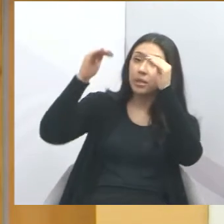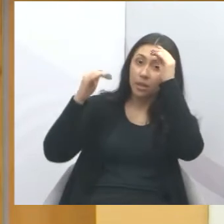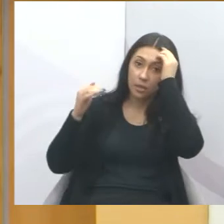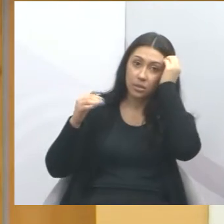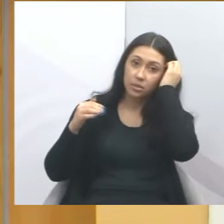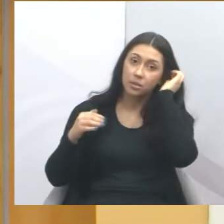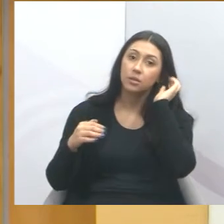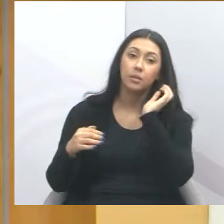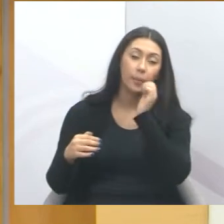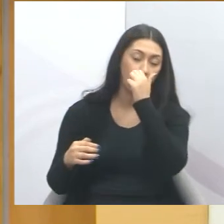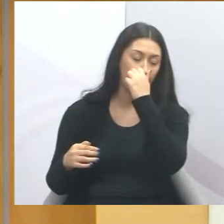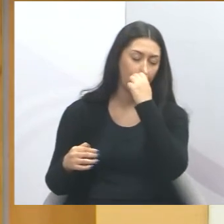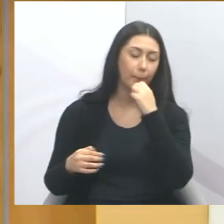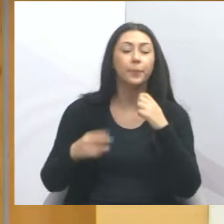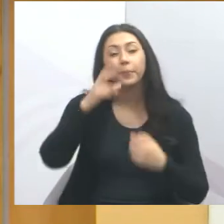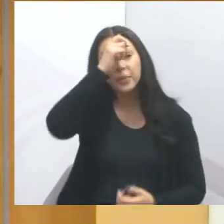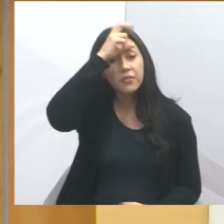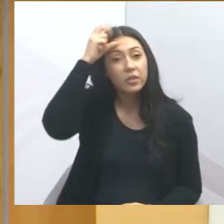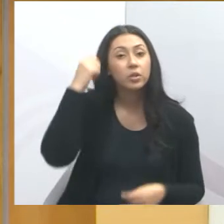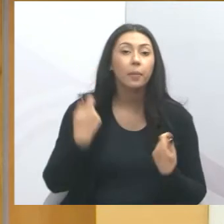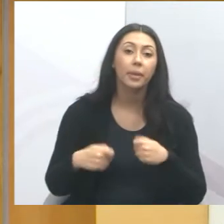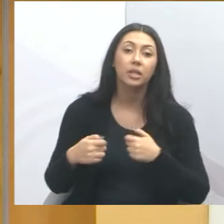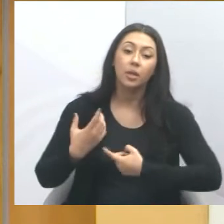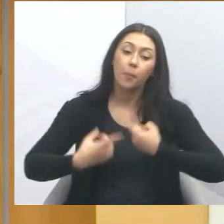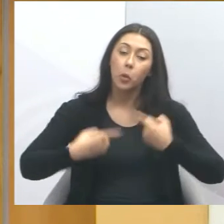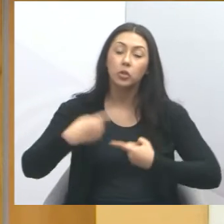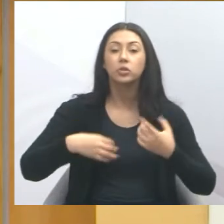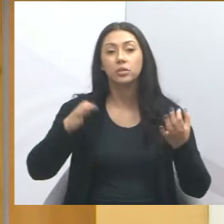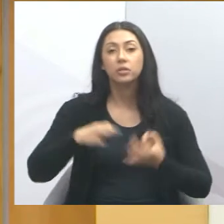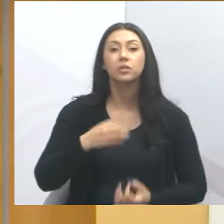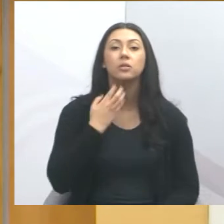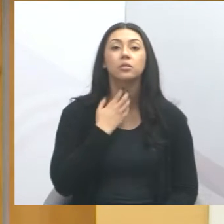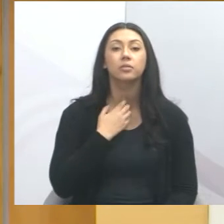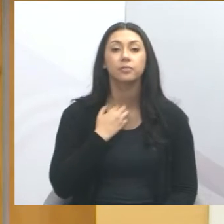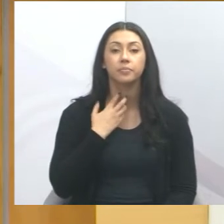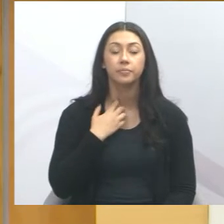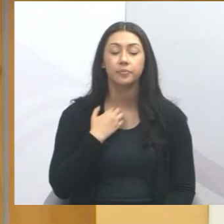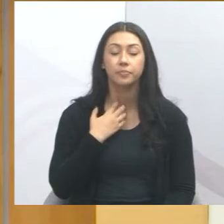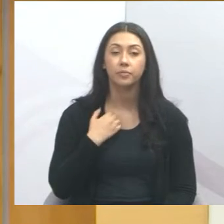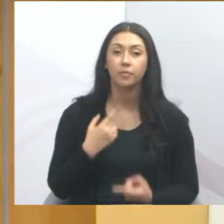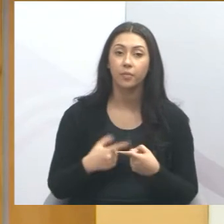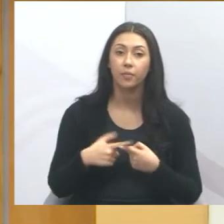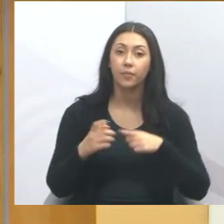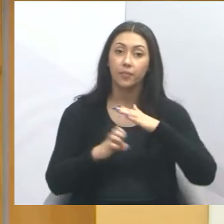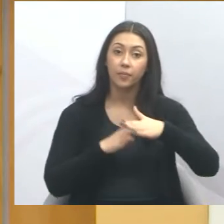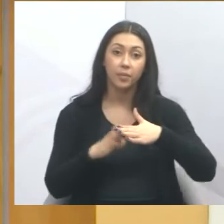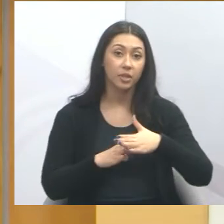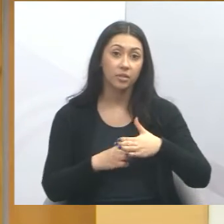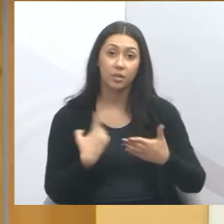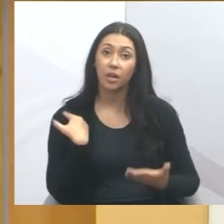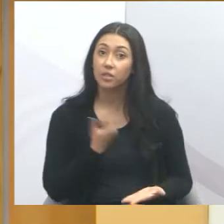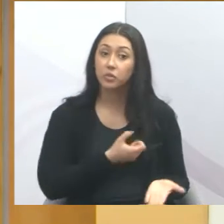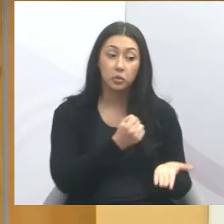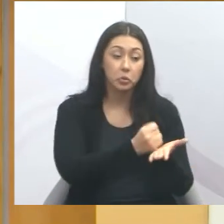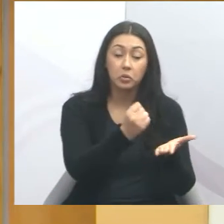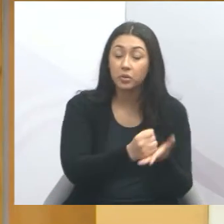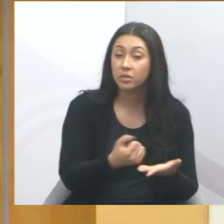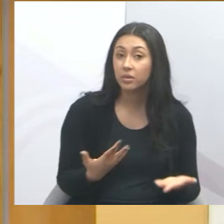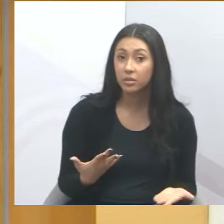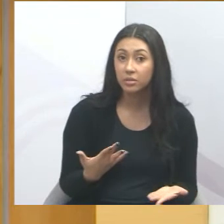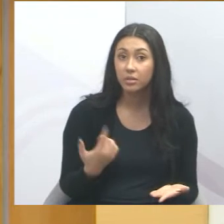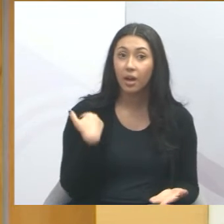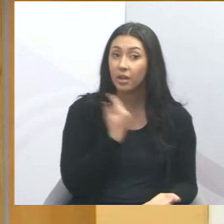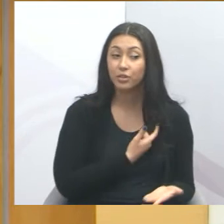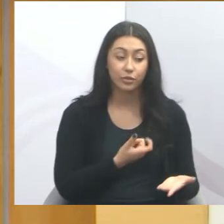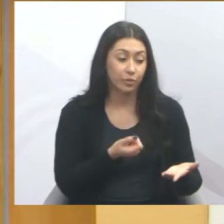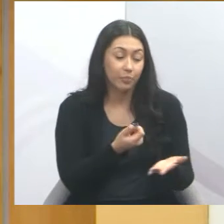a sua política de transporte público, porque a empresa de ônibus é contratada da prefeitura,